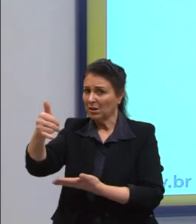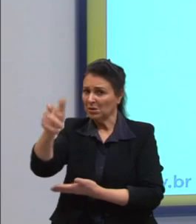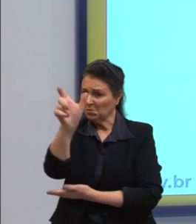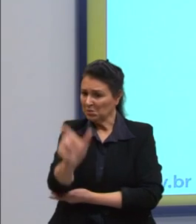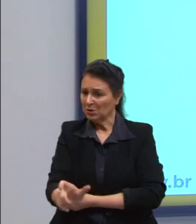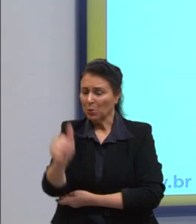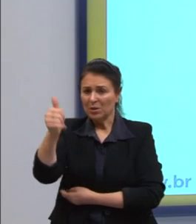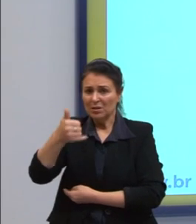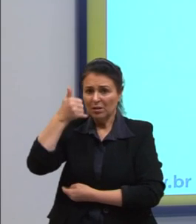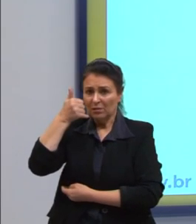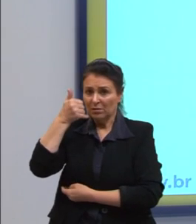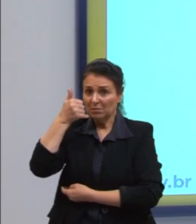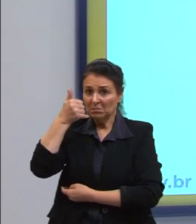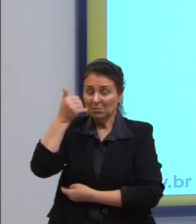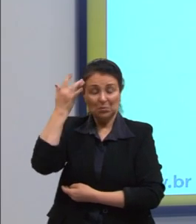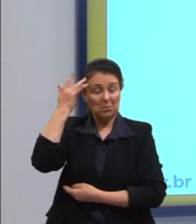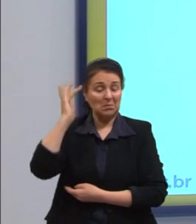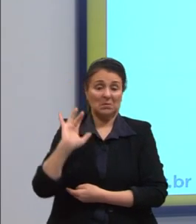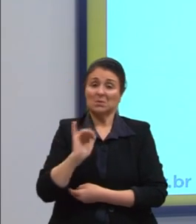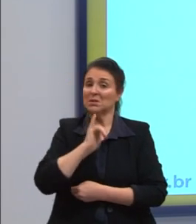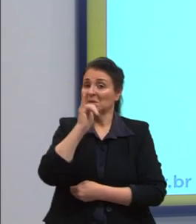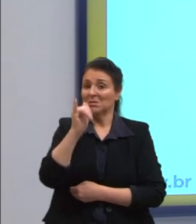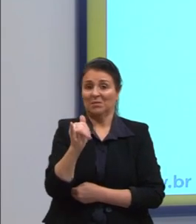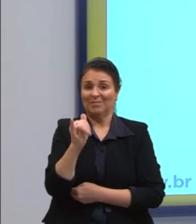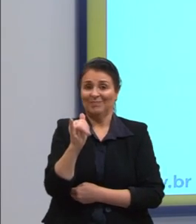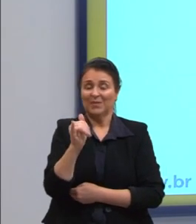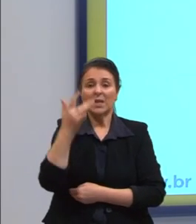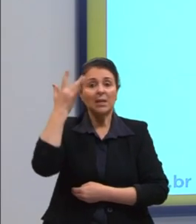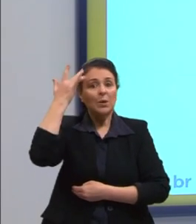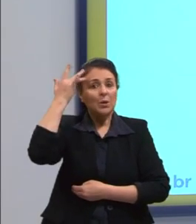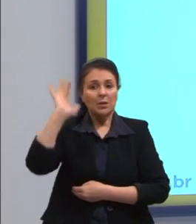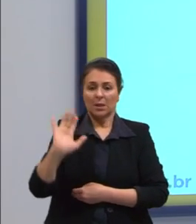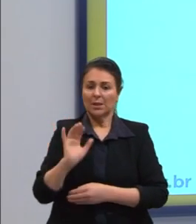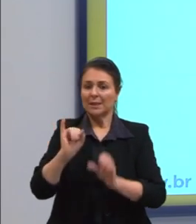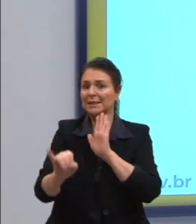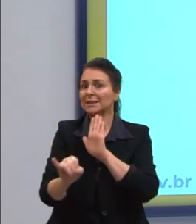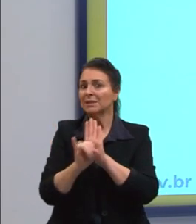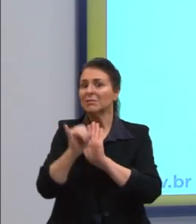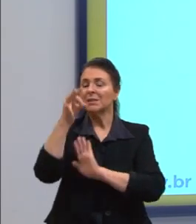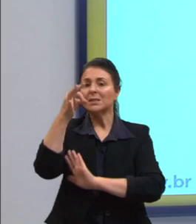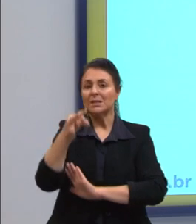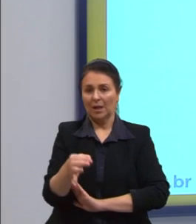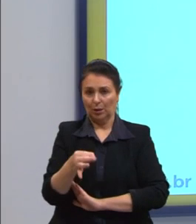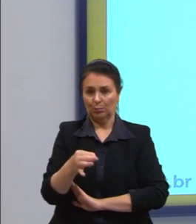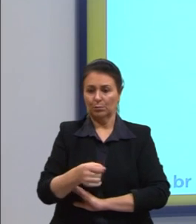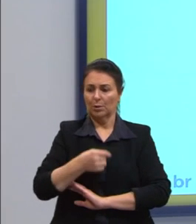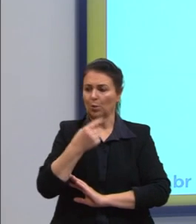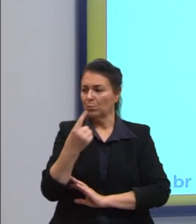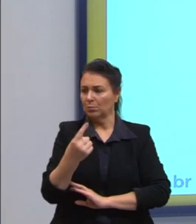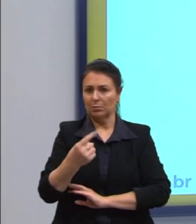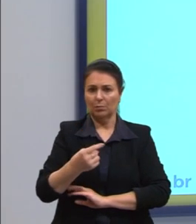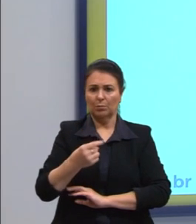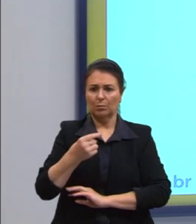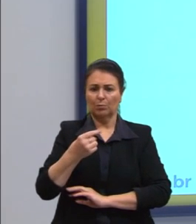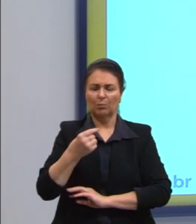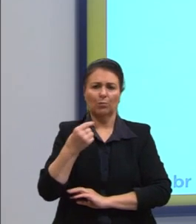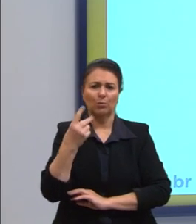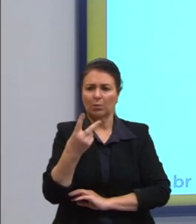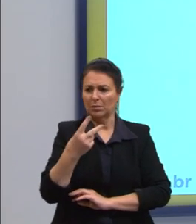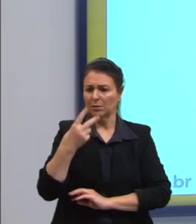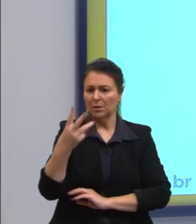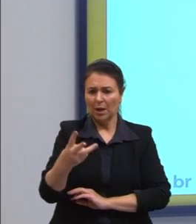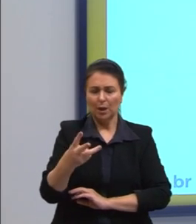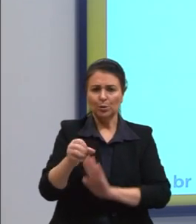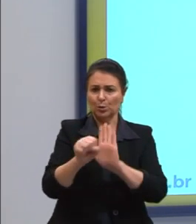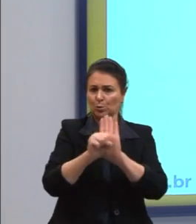que telefonou nesse caso. Quando a gente não consegue identificar se é um ou se são mais sujeitos